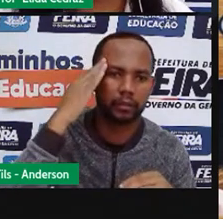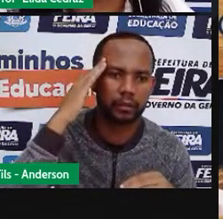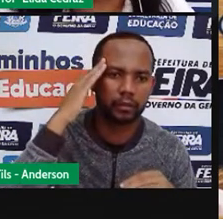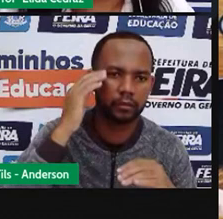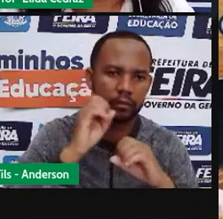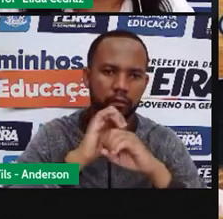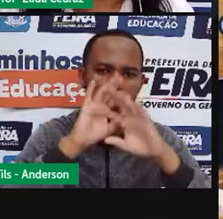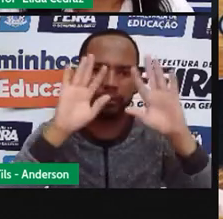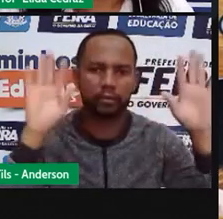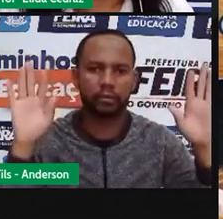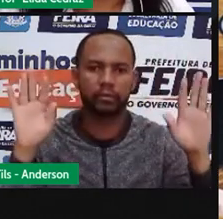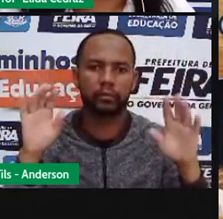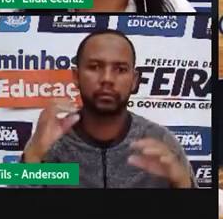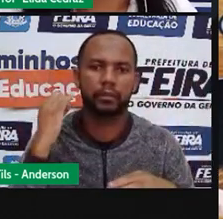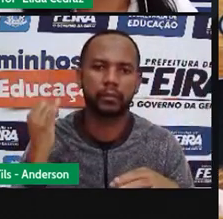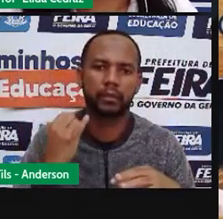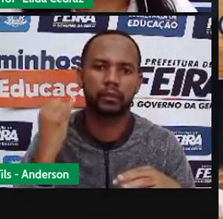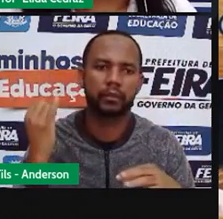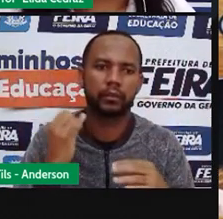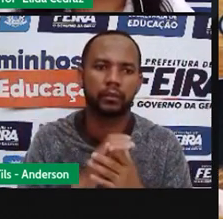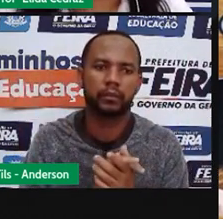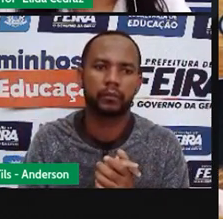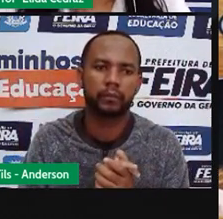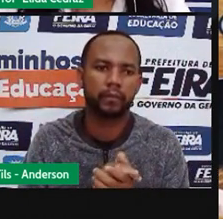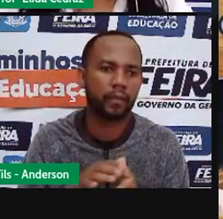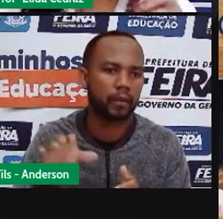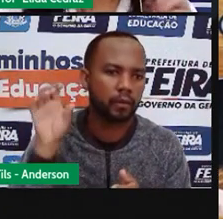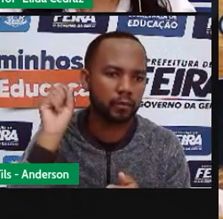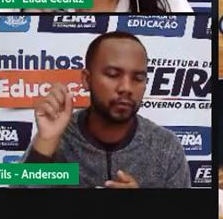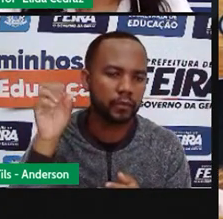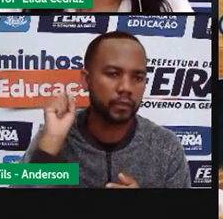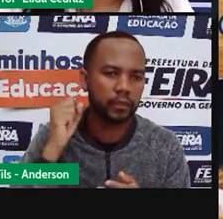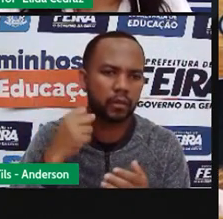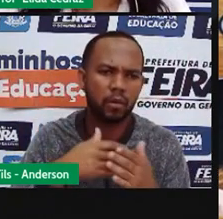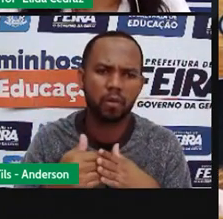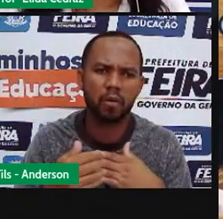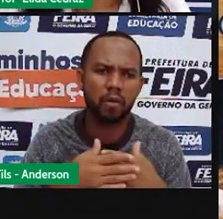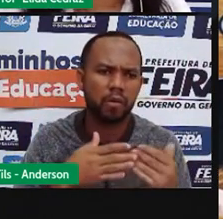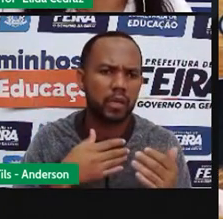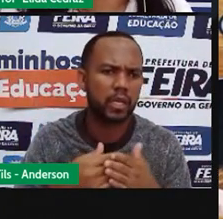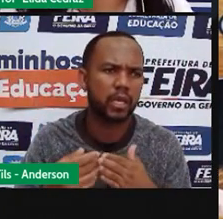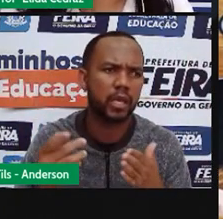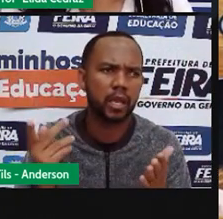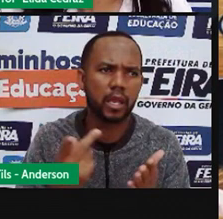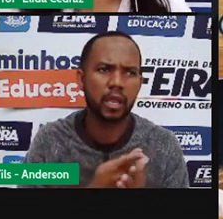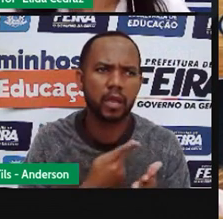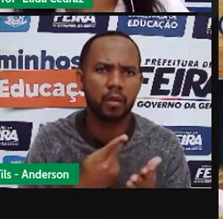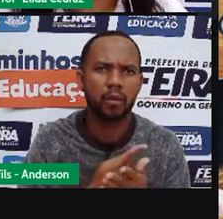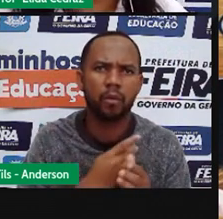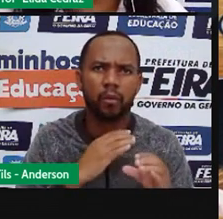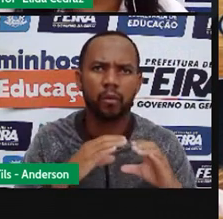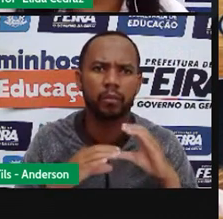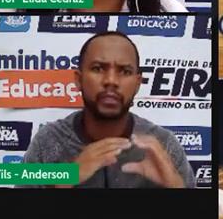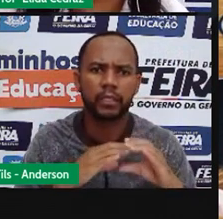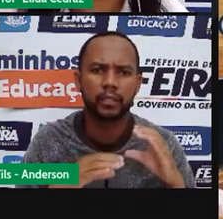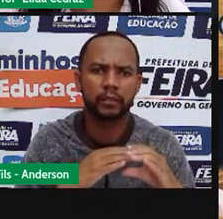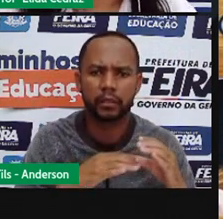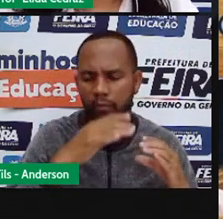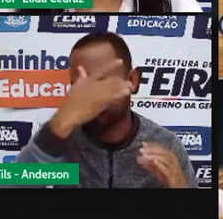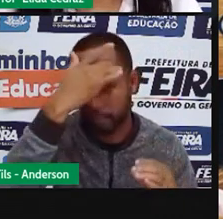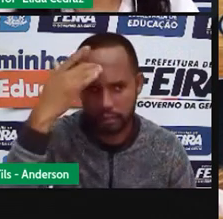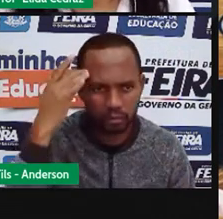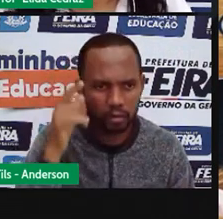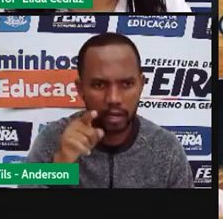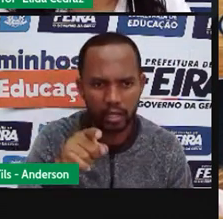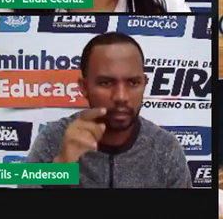fazer entendido. Se houve qualquer falha nessa comunicação e a pessoa não conseguiu entender,